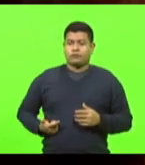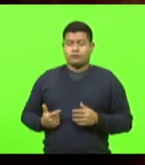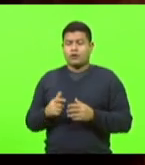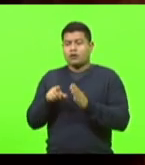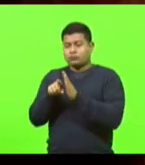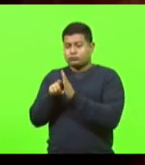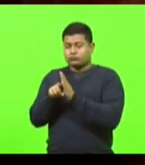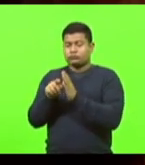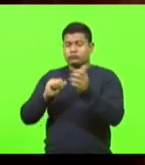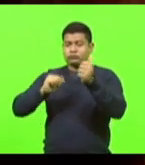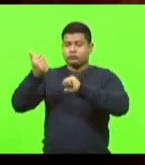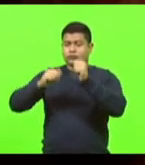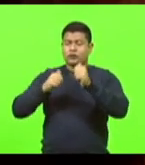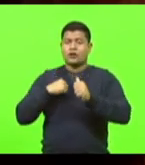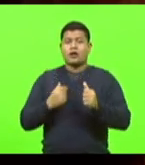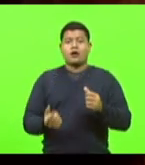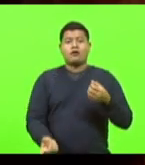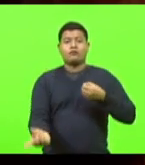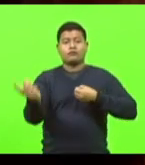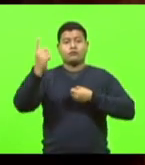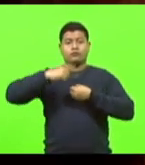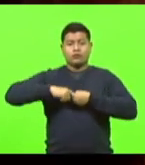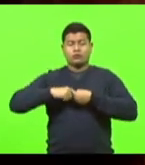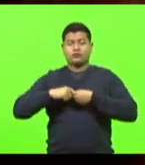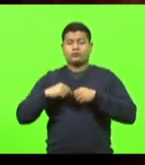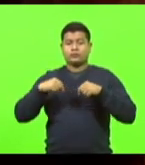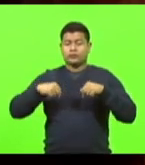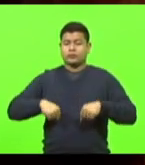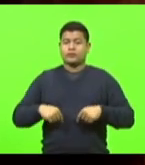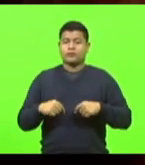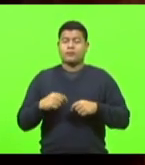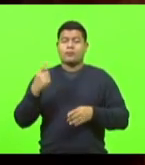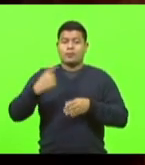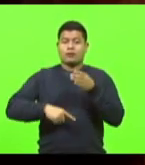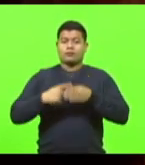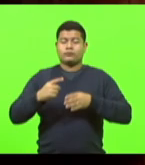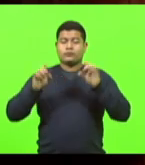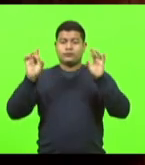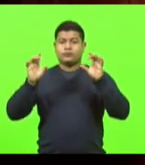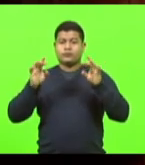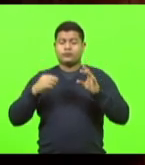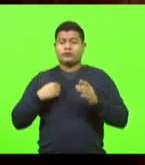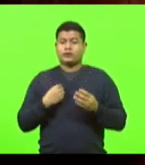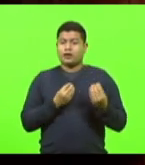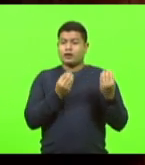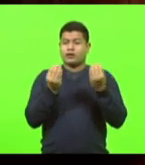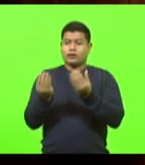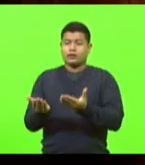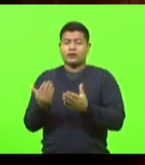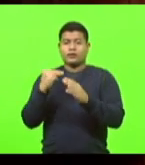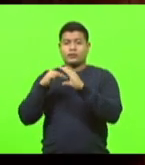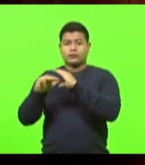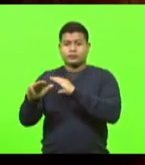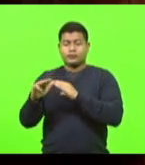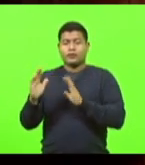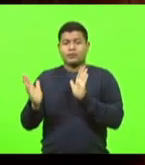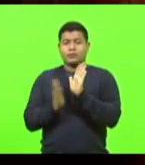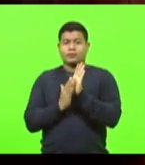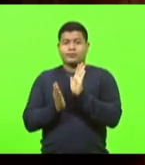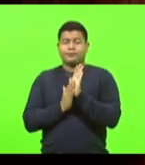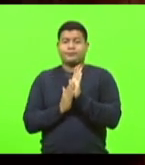entregue e daí sim vamos reunir a nossa comissão especial e fazer entrega oficial de nossa proposta